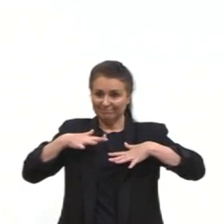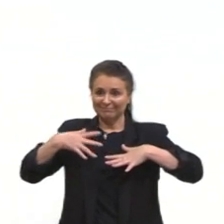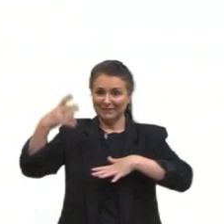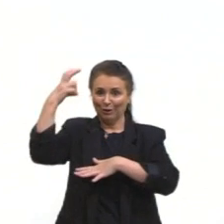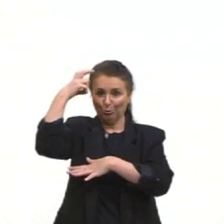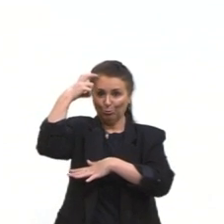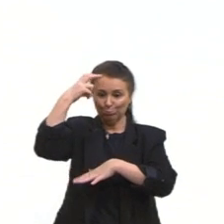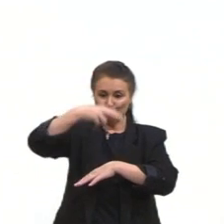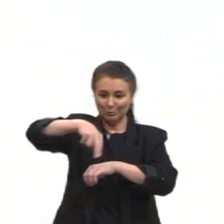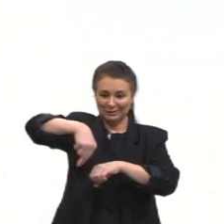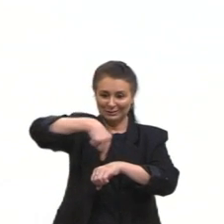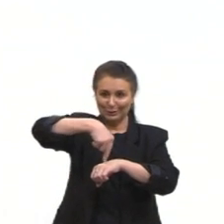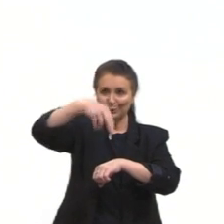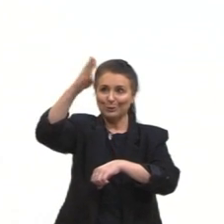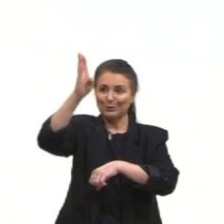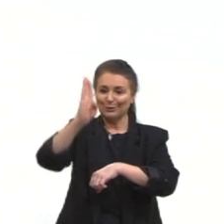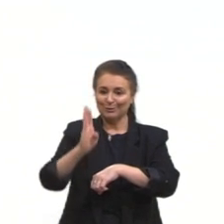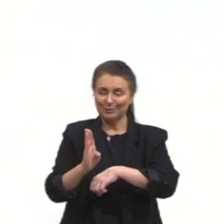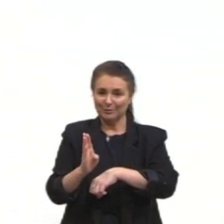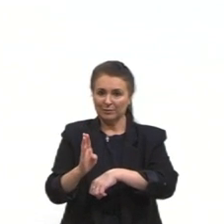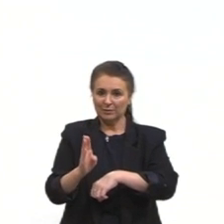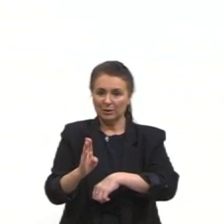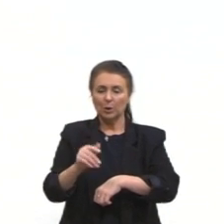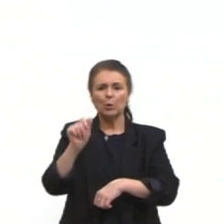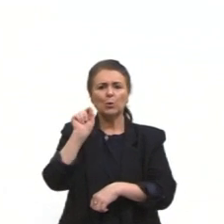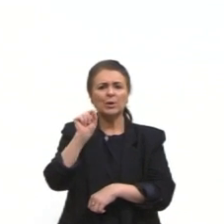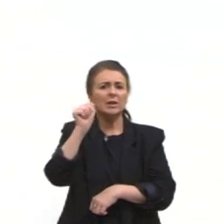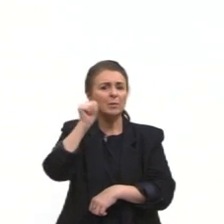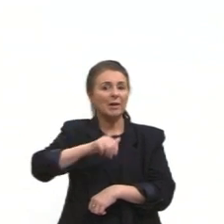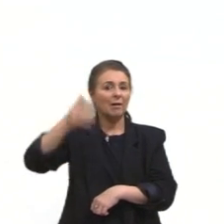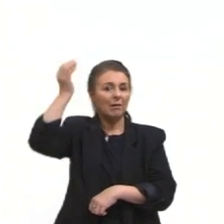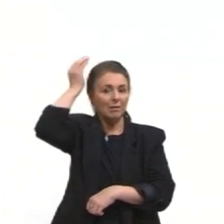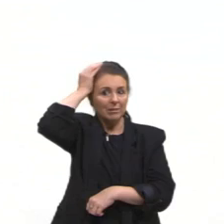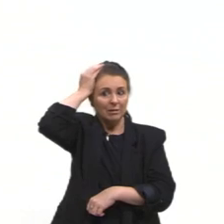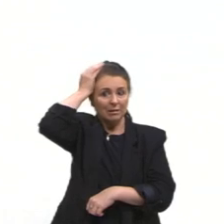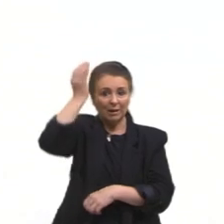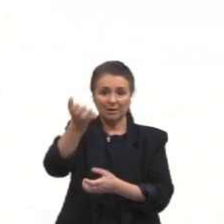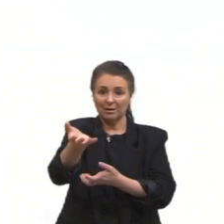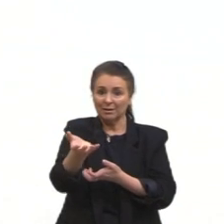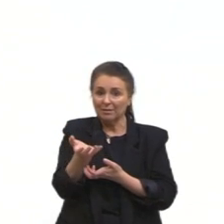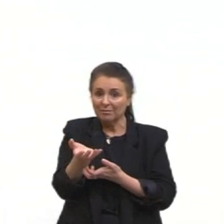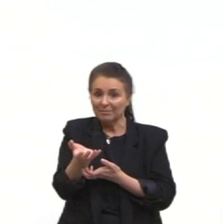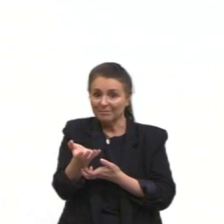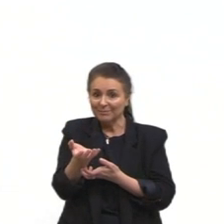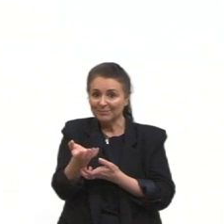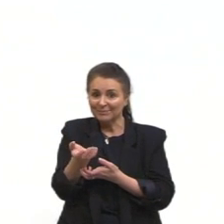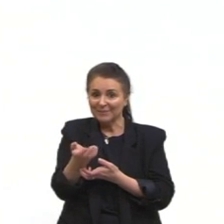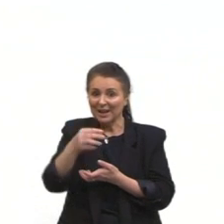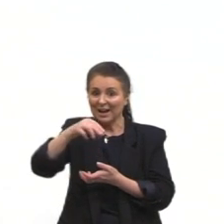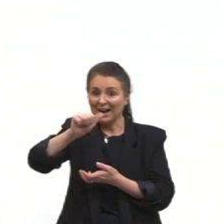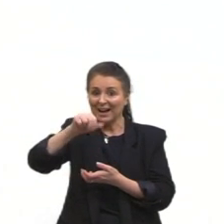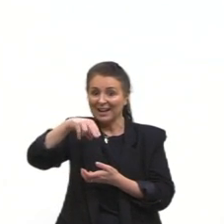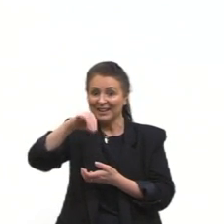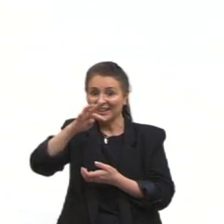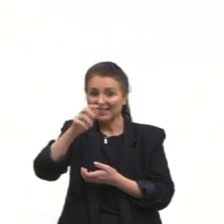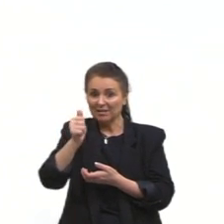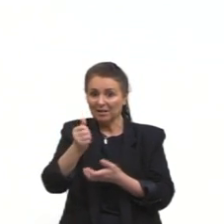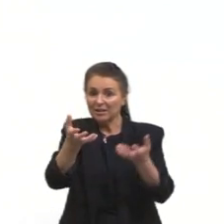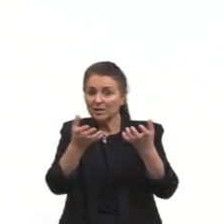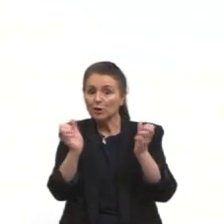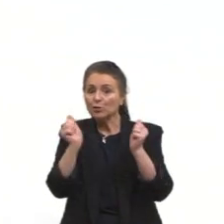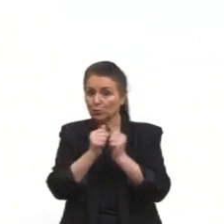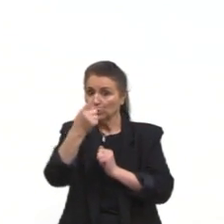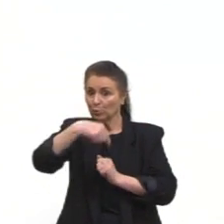nacional. Então, o que a Anitta queria? Junto com outros modernistas.